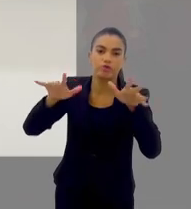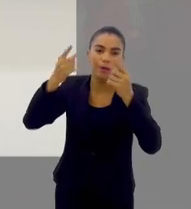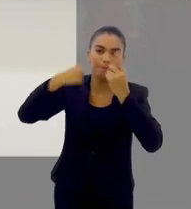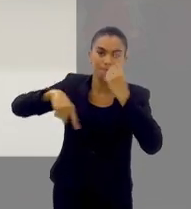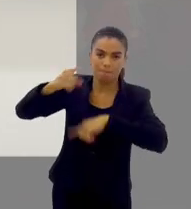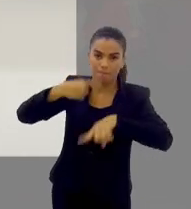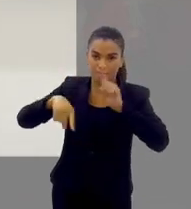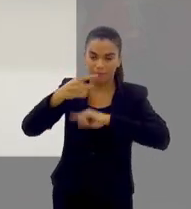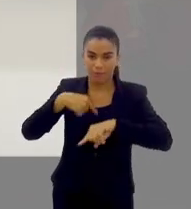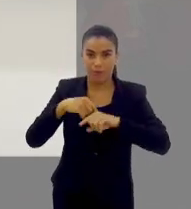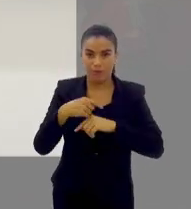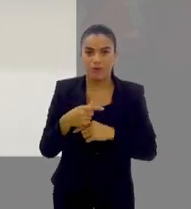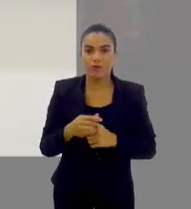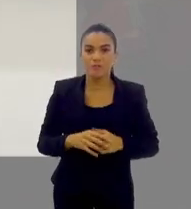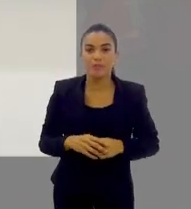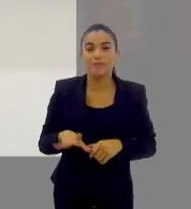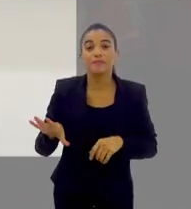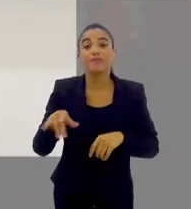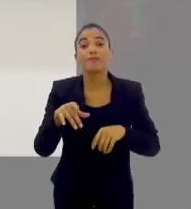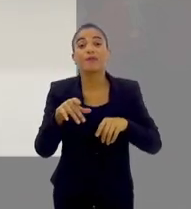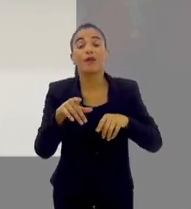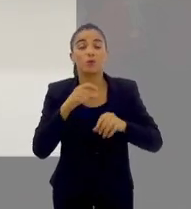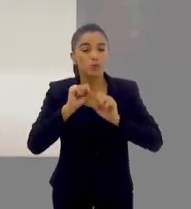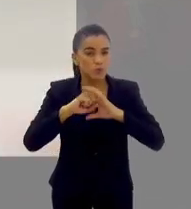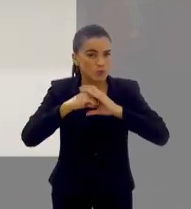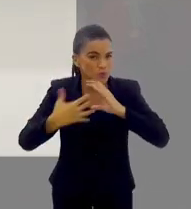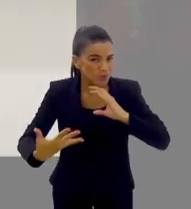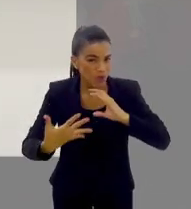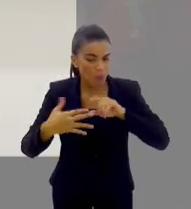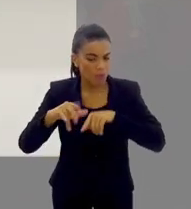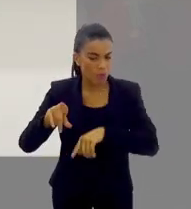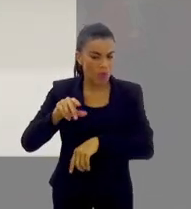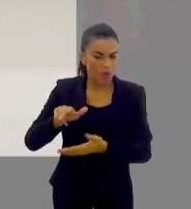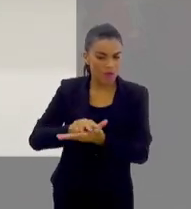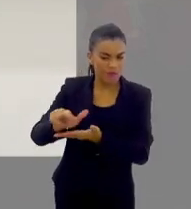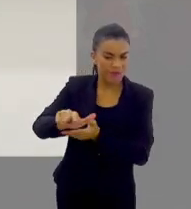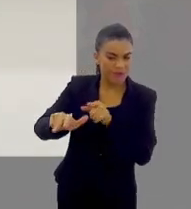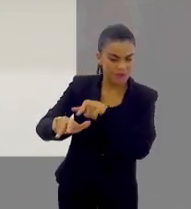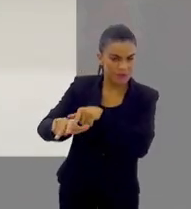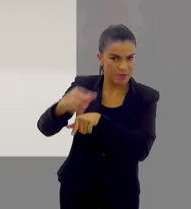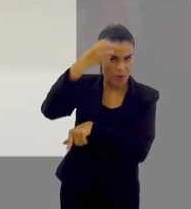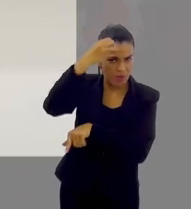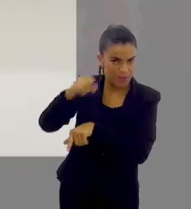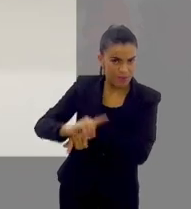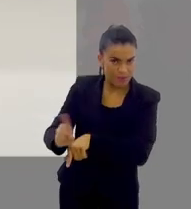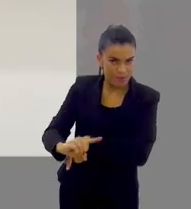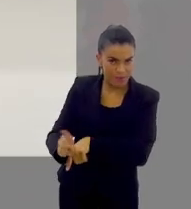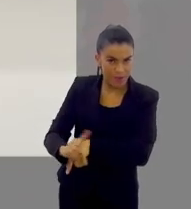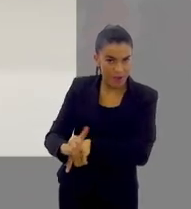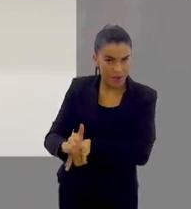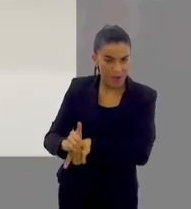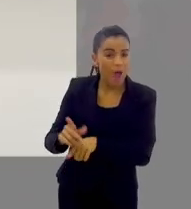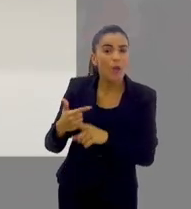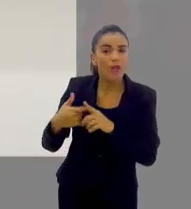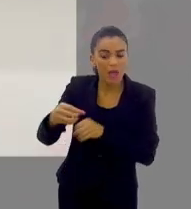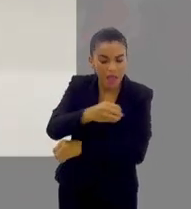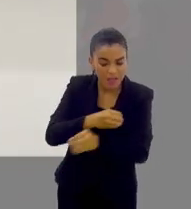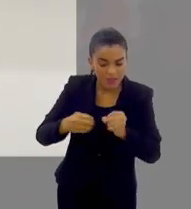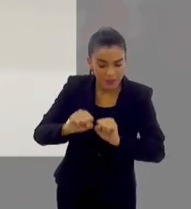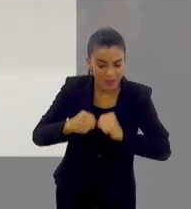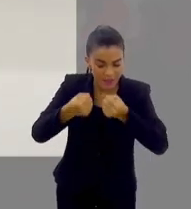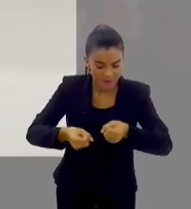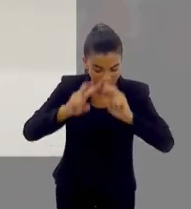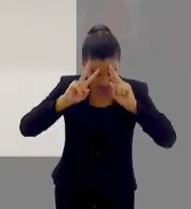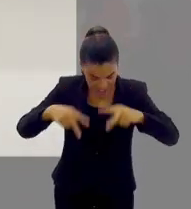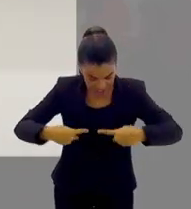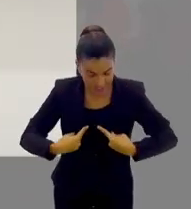que gera na gente a resposta de sintomas para a dengue não é o vírus que está fazendo isso, é o seu sistema